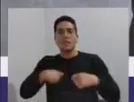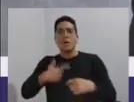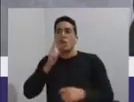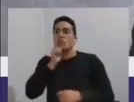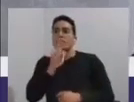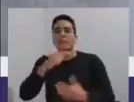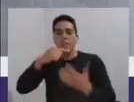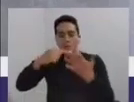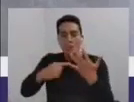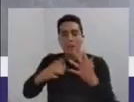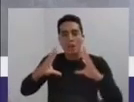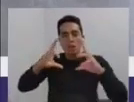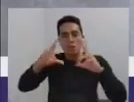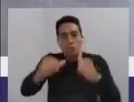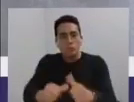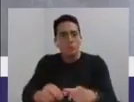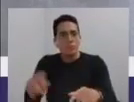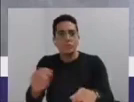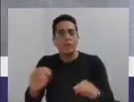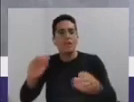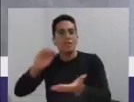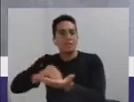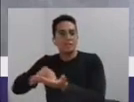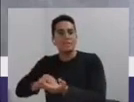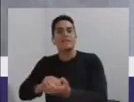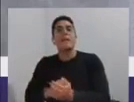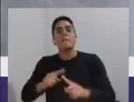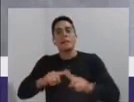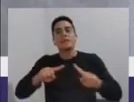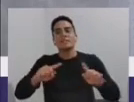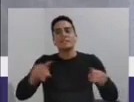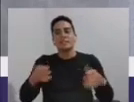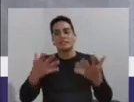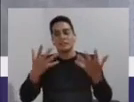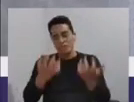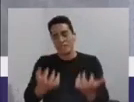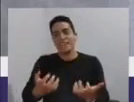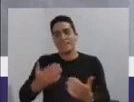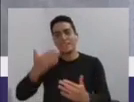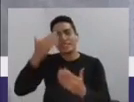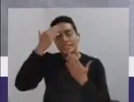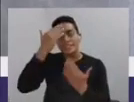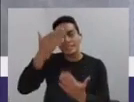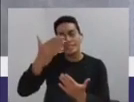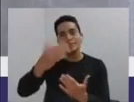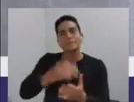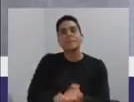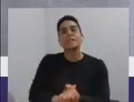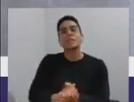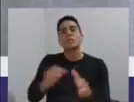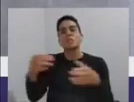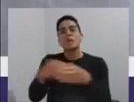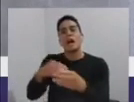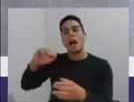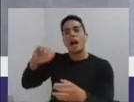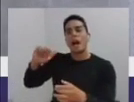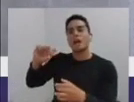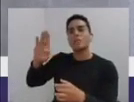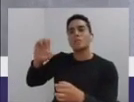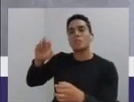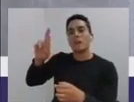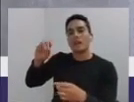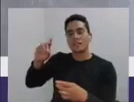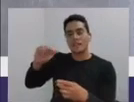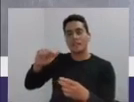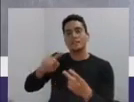tudo, quero agradecer ao pessoal do Alvorada, Mina, Rio Bonito e